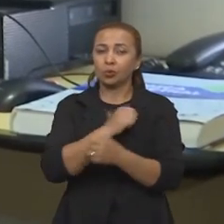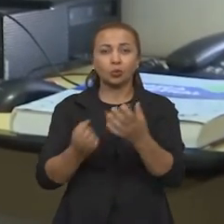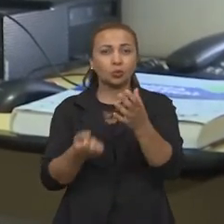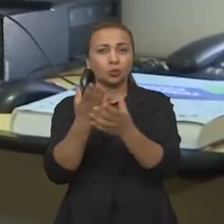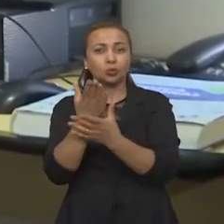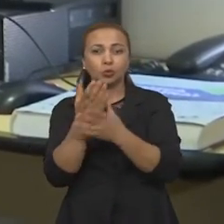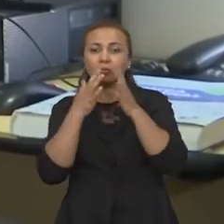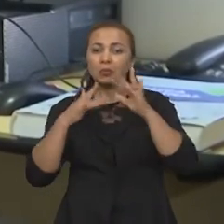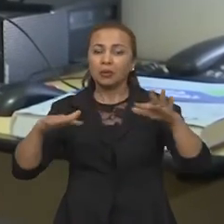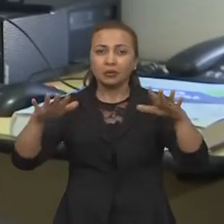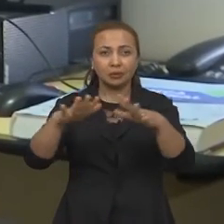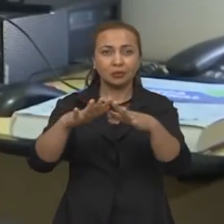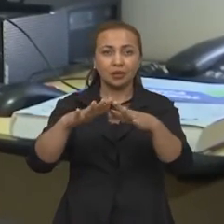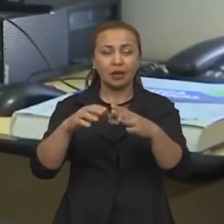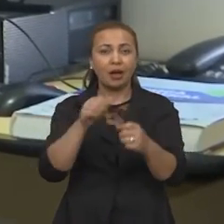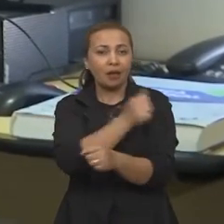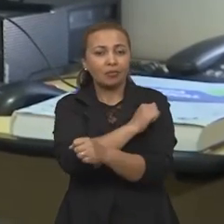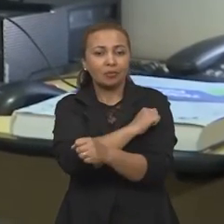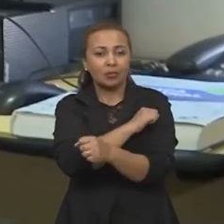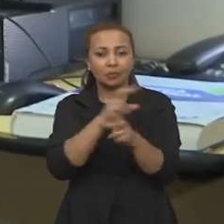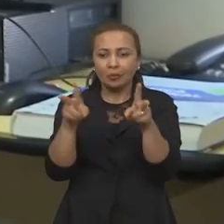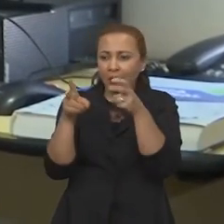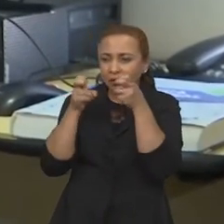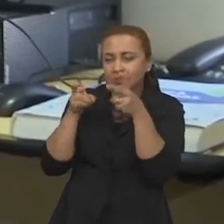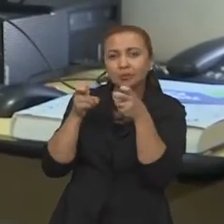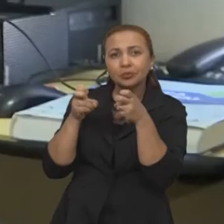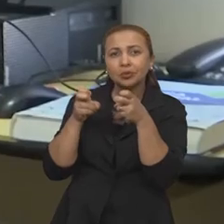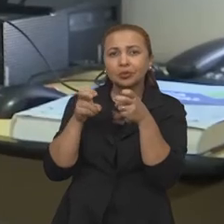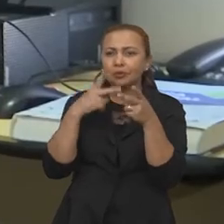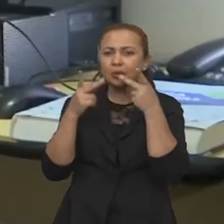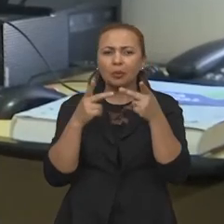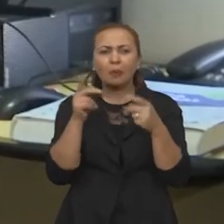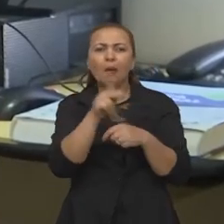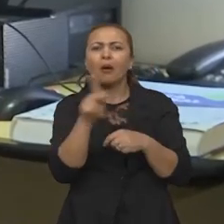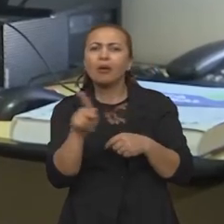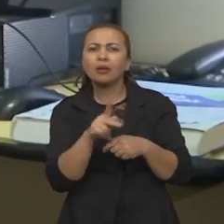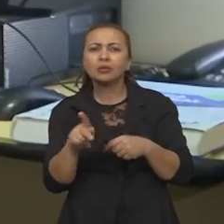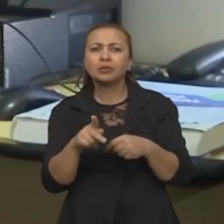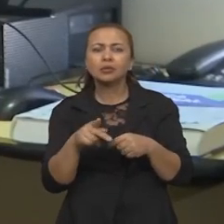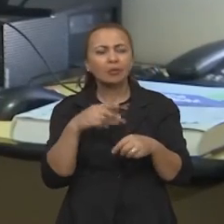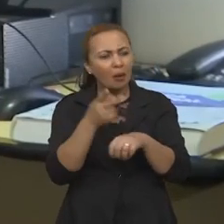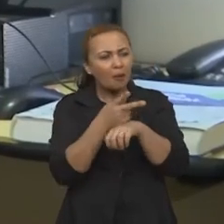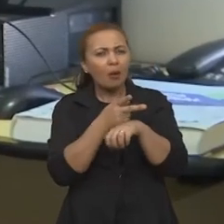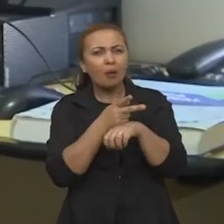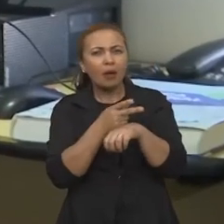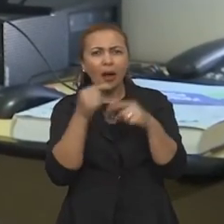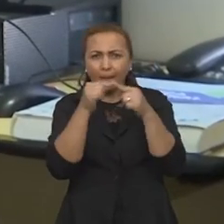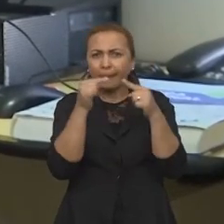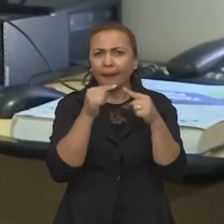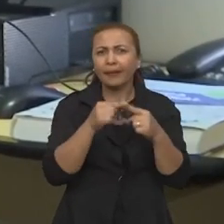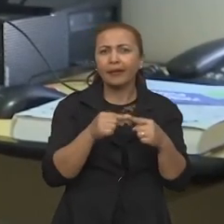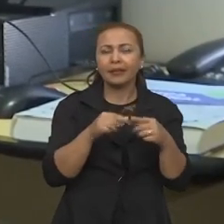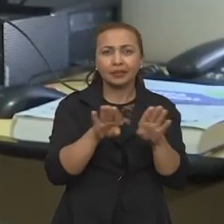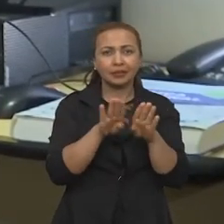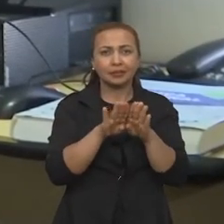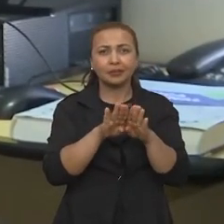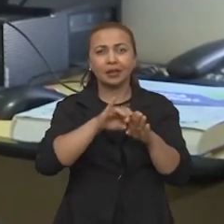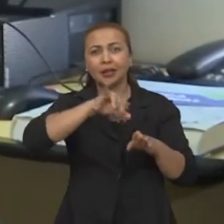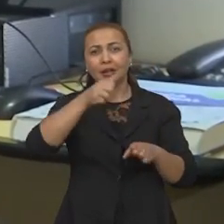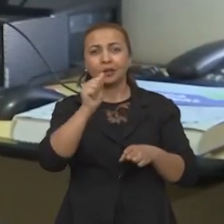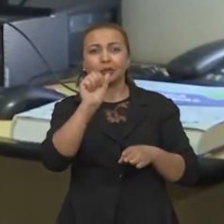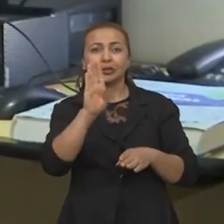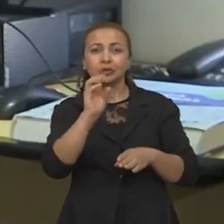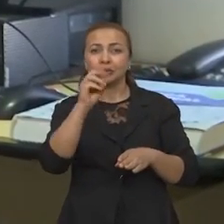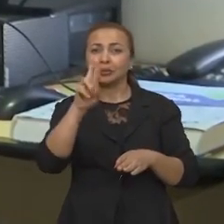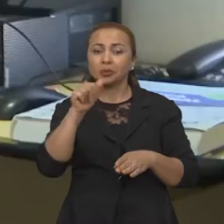também para uma ou outra doença negligenciada, ele disse assim, professor, vamos testar, já que nessa